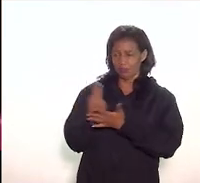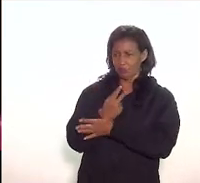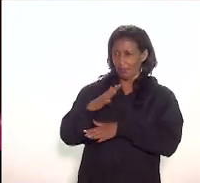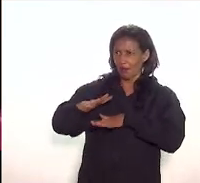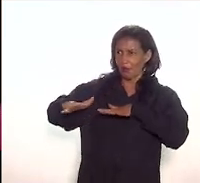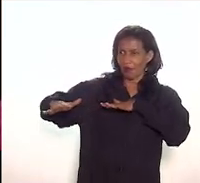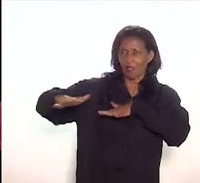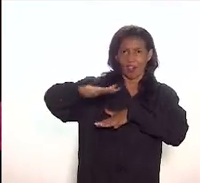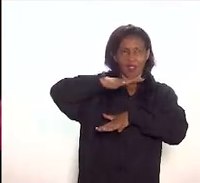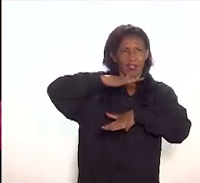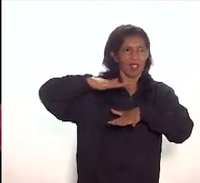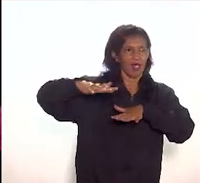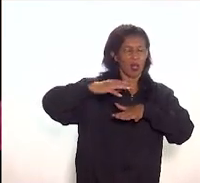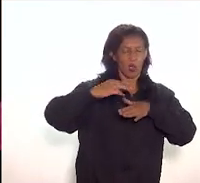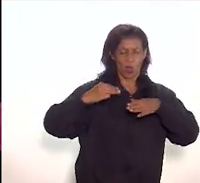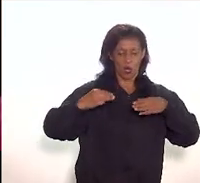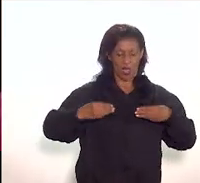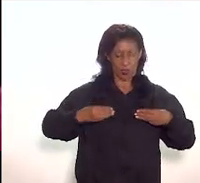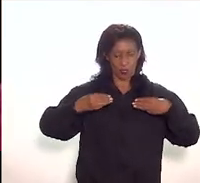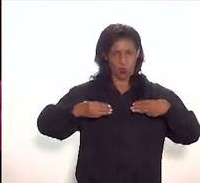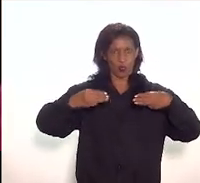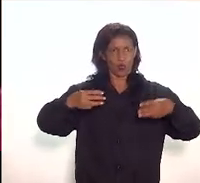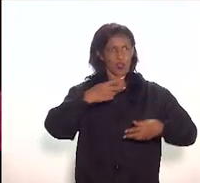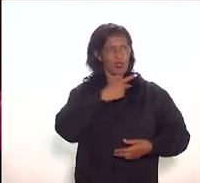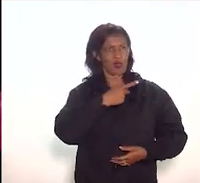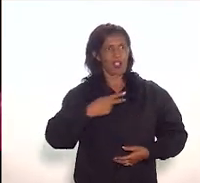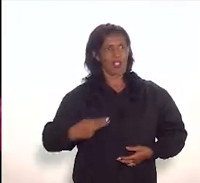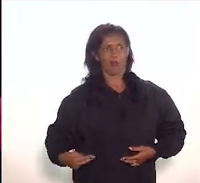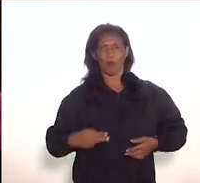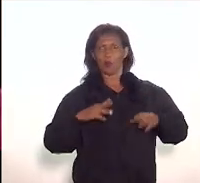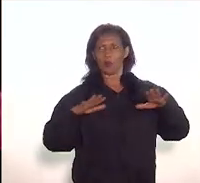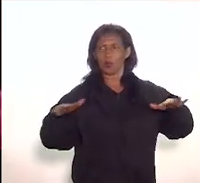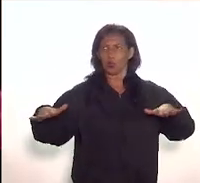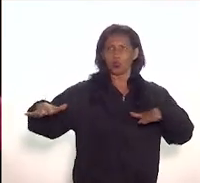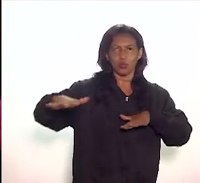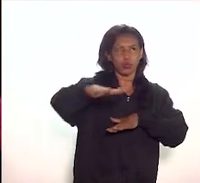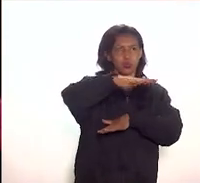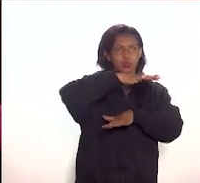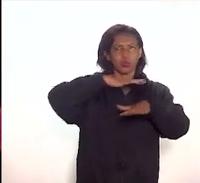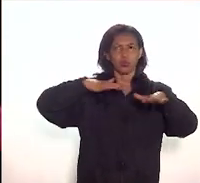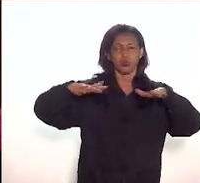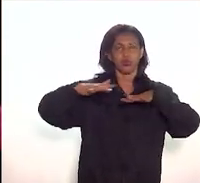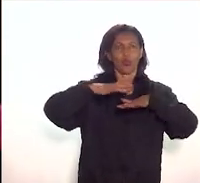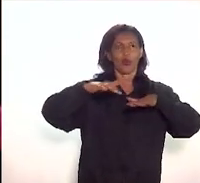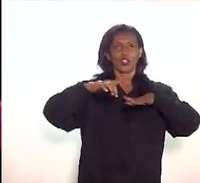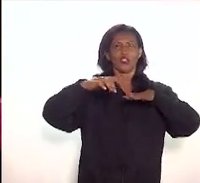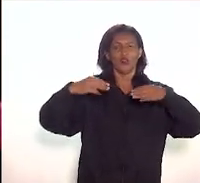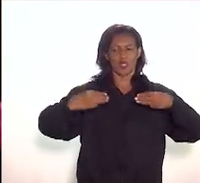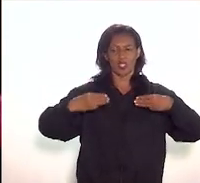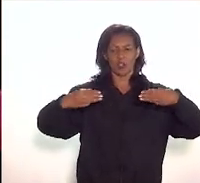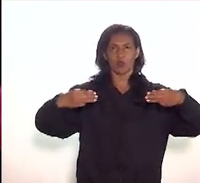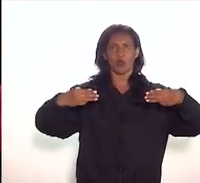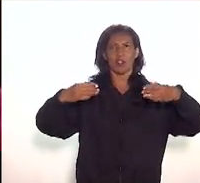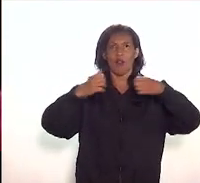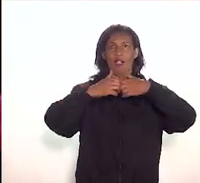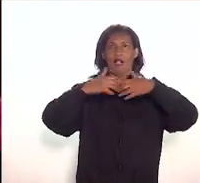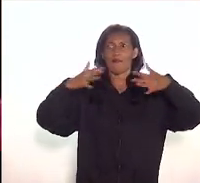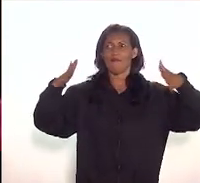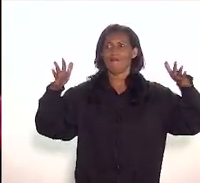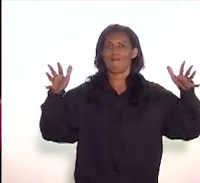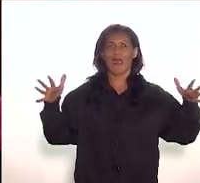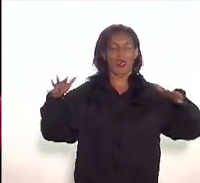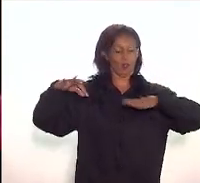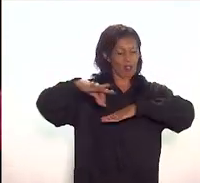área no entorno do Museu da República deveria ser um museu a céu aberto um museu de